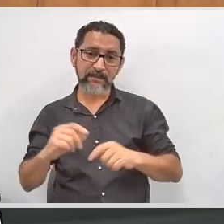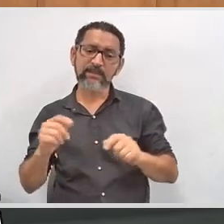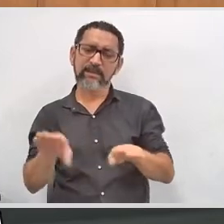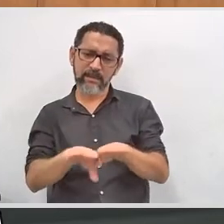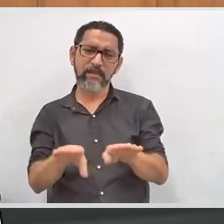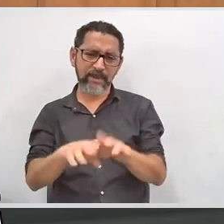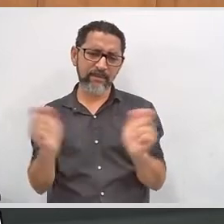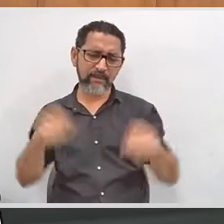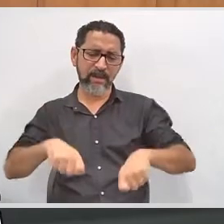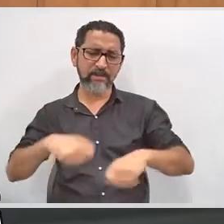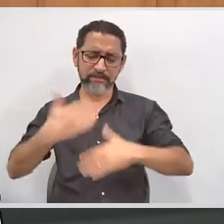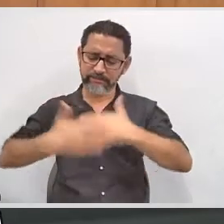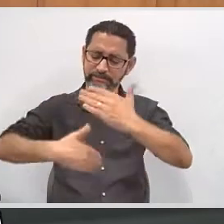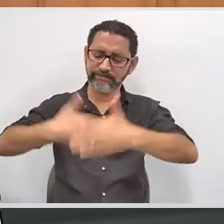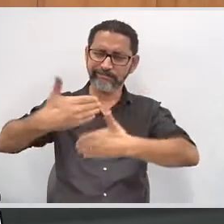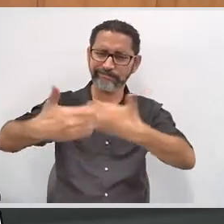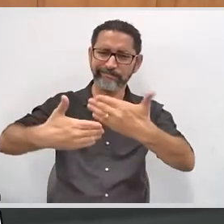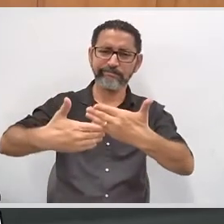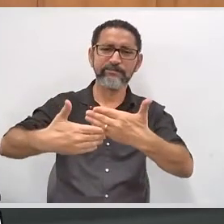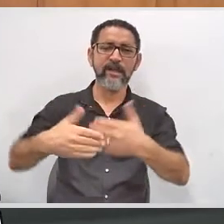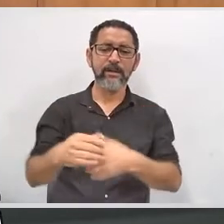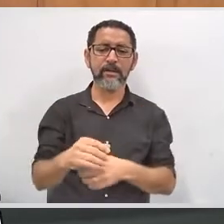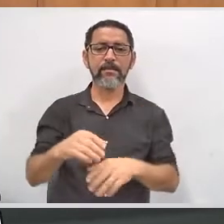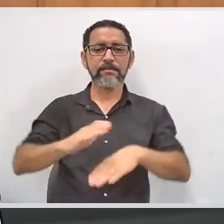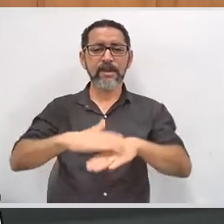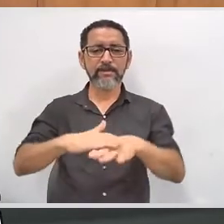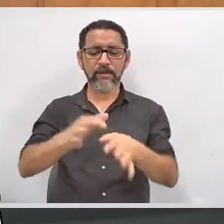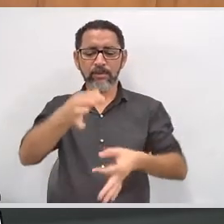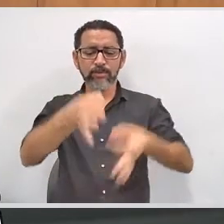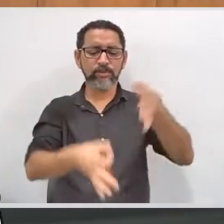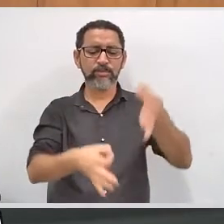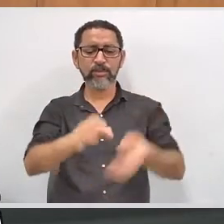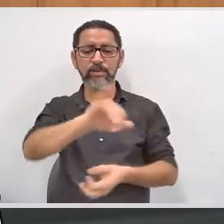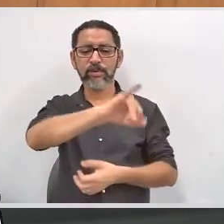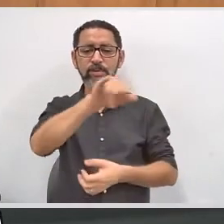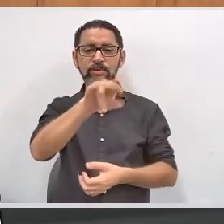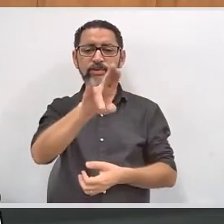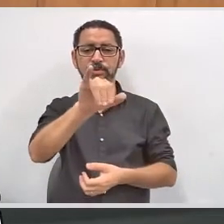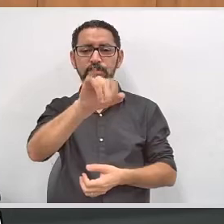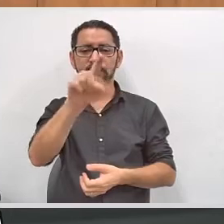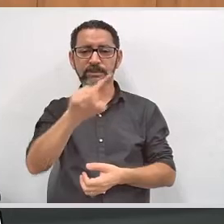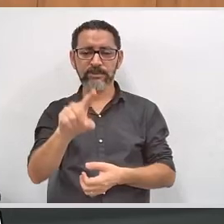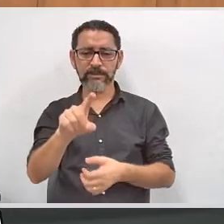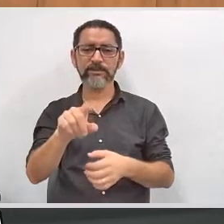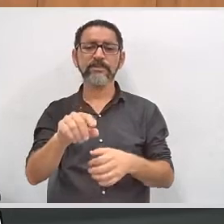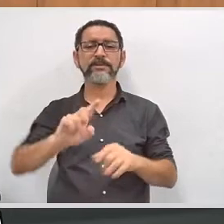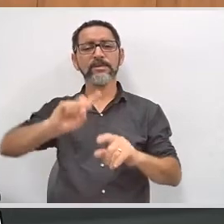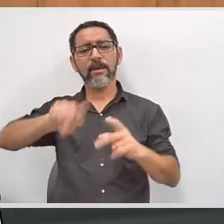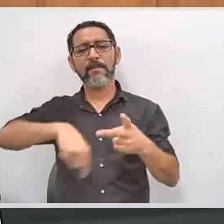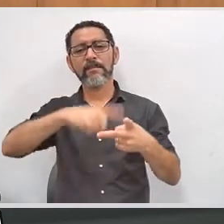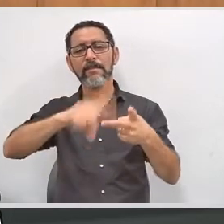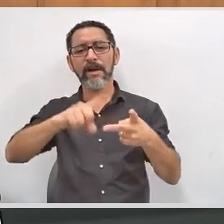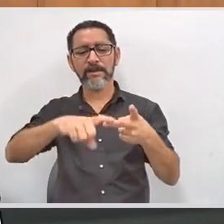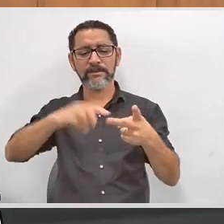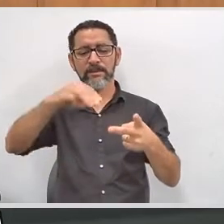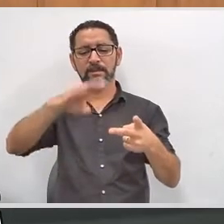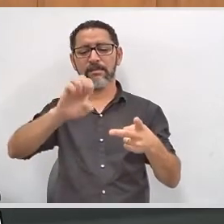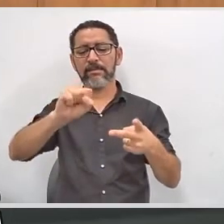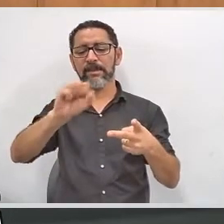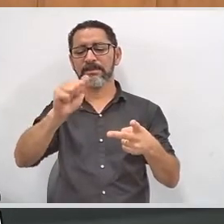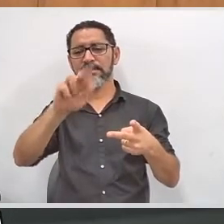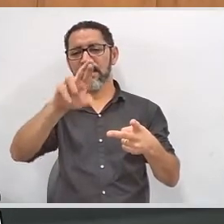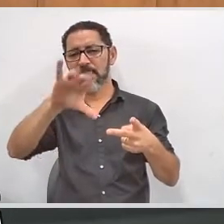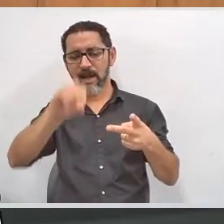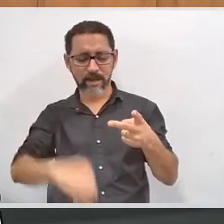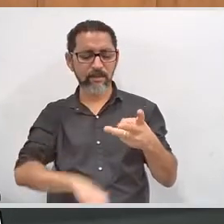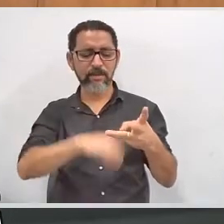de capacitação dos nossos chefes de cartórios, juízes eleitorais e também dos nossos mesários, para que eles